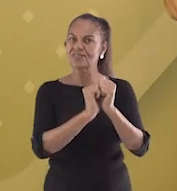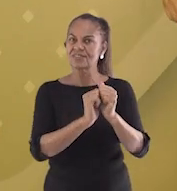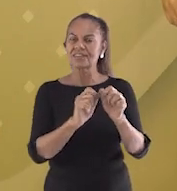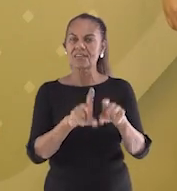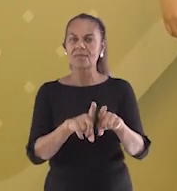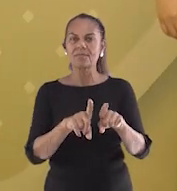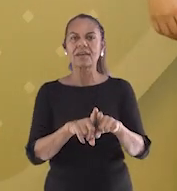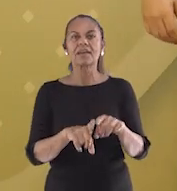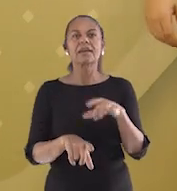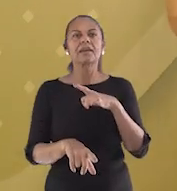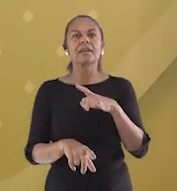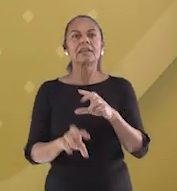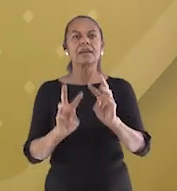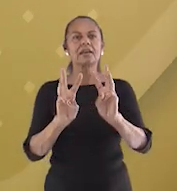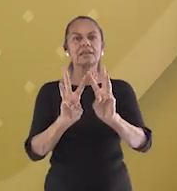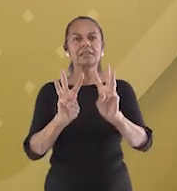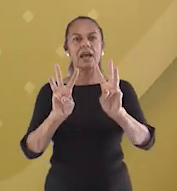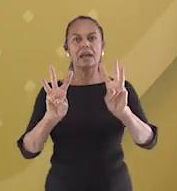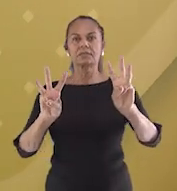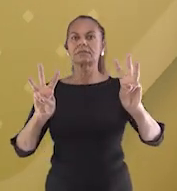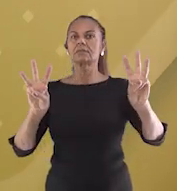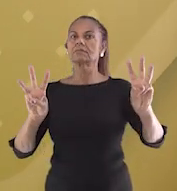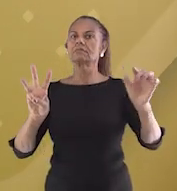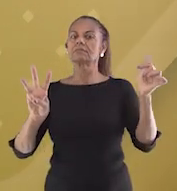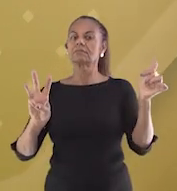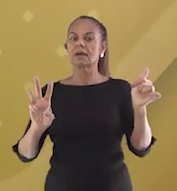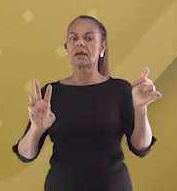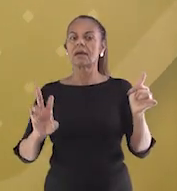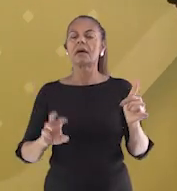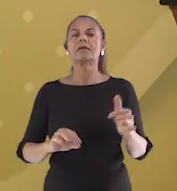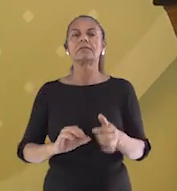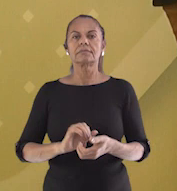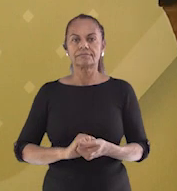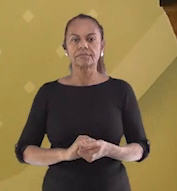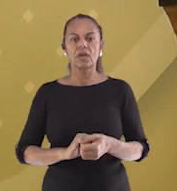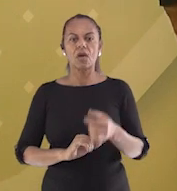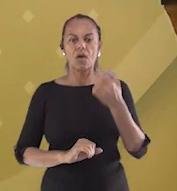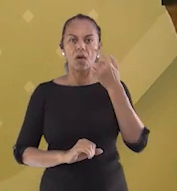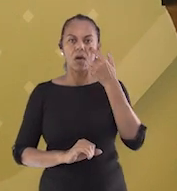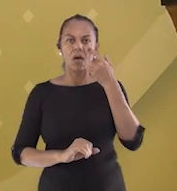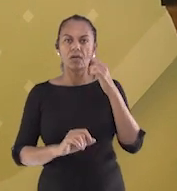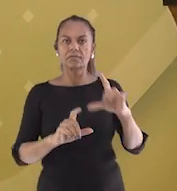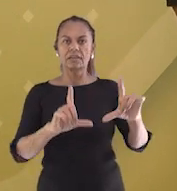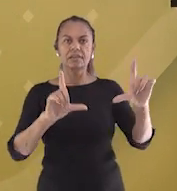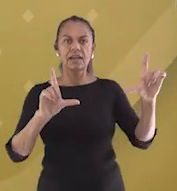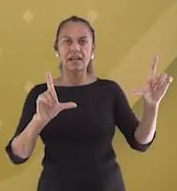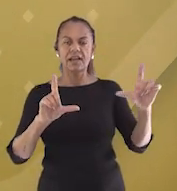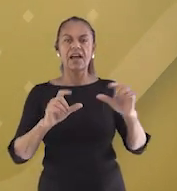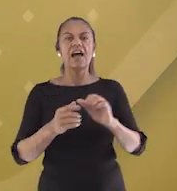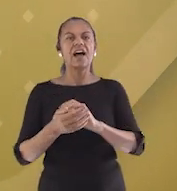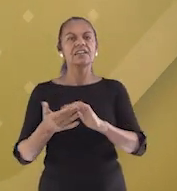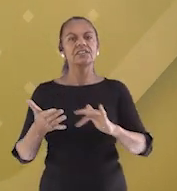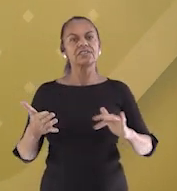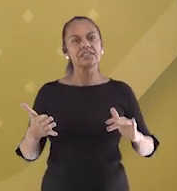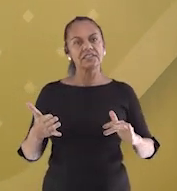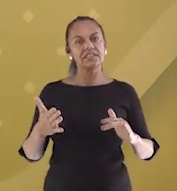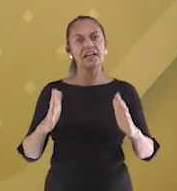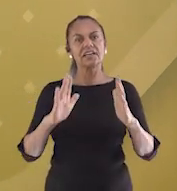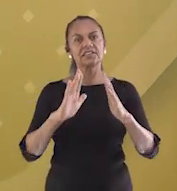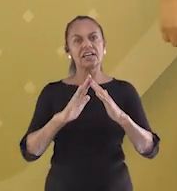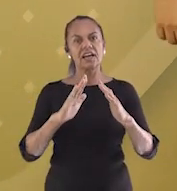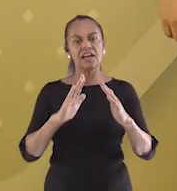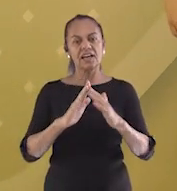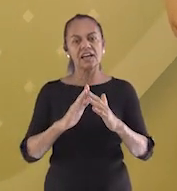pode acessar essas aulas por aqui, TVDB em Casa. Aí você vai em Programas. Aí lá vai ter as aulas que já estão